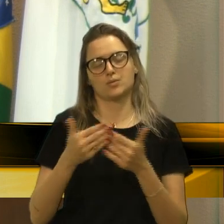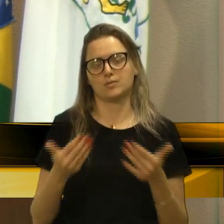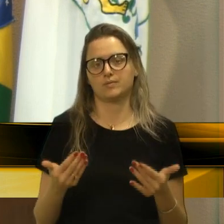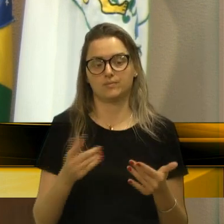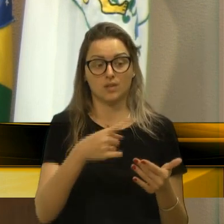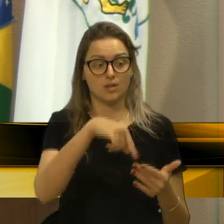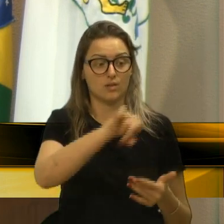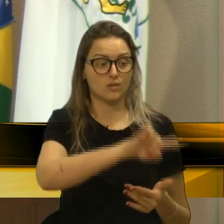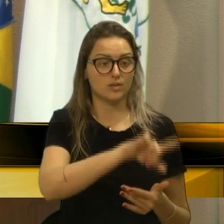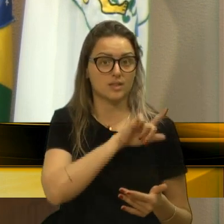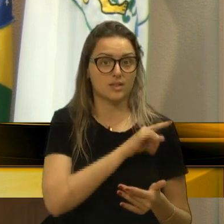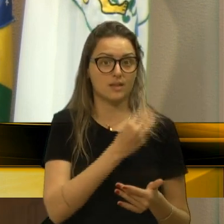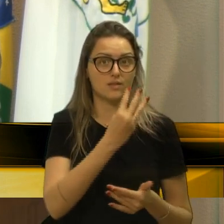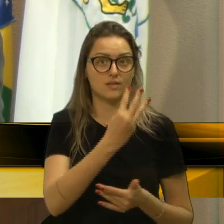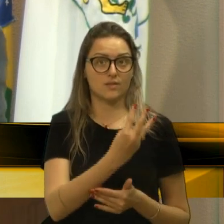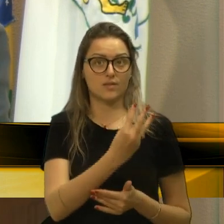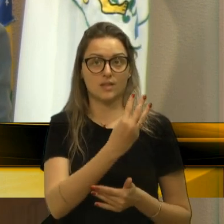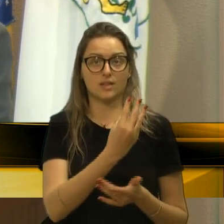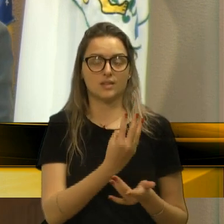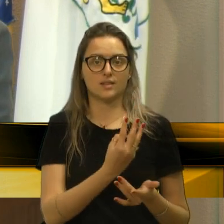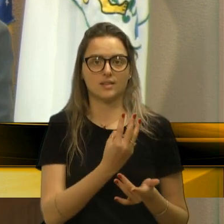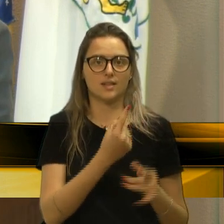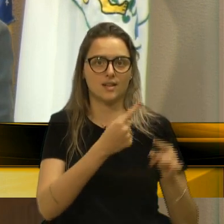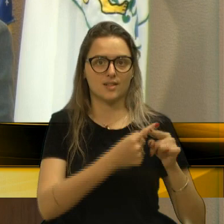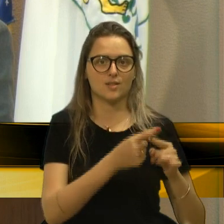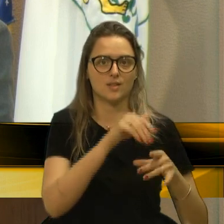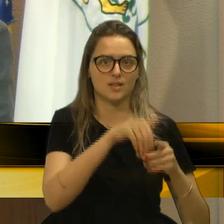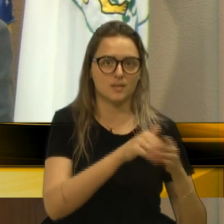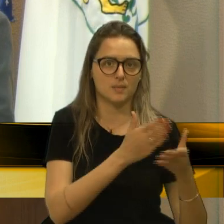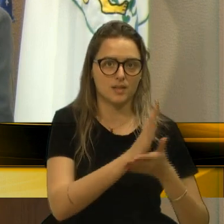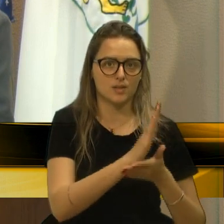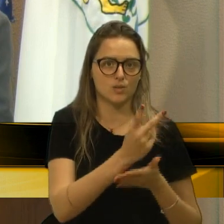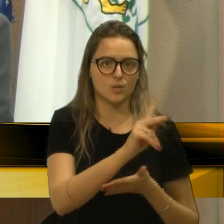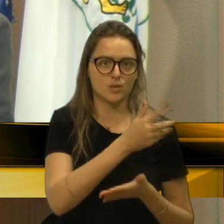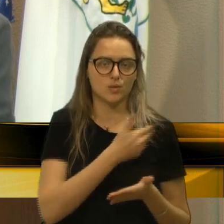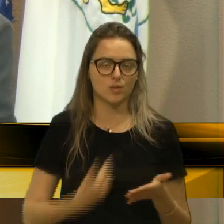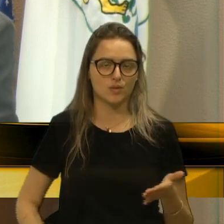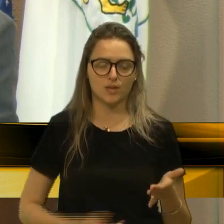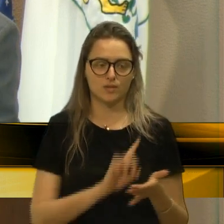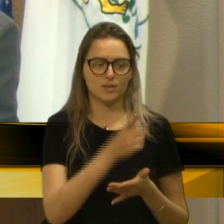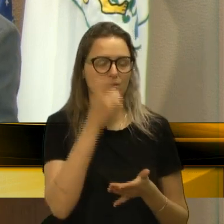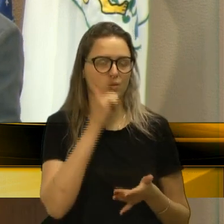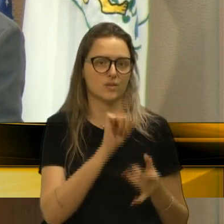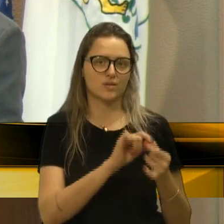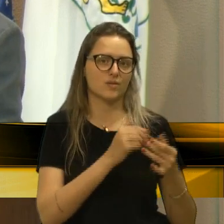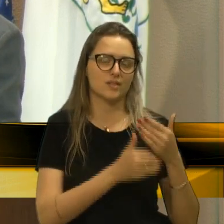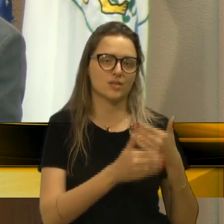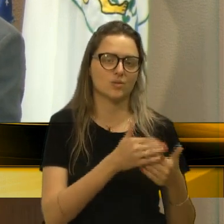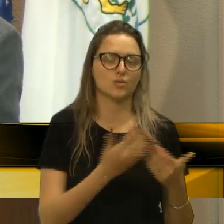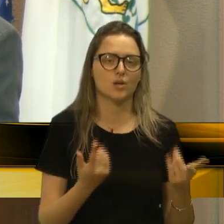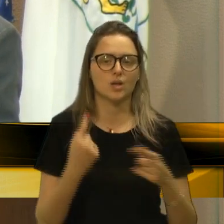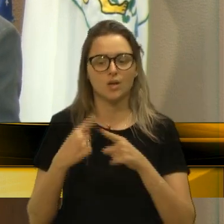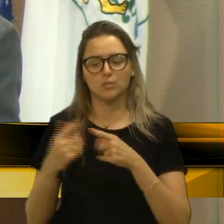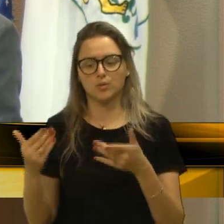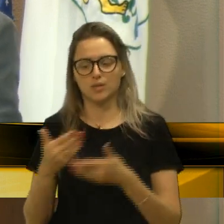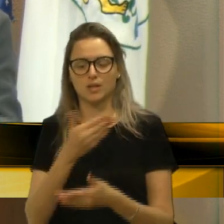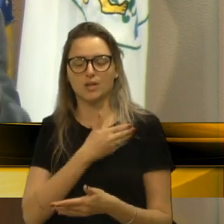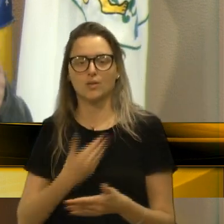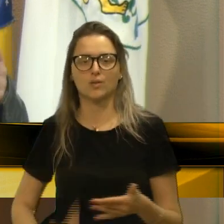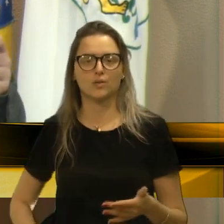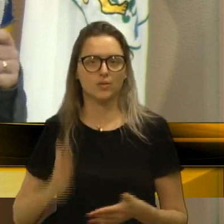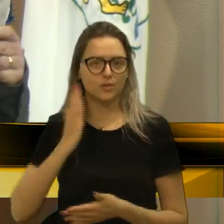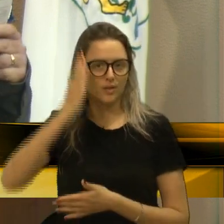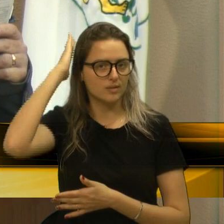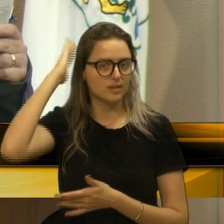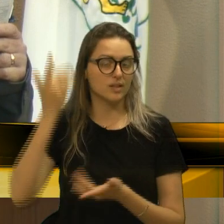Vocês tiveram três mandatos, vocês não conseguiram fazer tudo. Por que que o prefeito Daniel Guerra em um mandato vai fazer tudo?